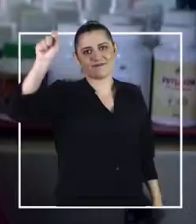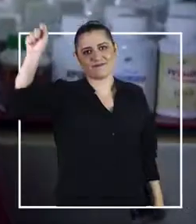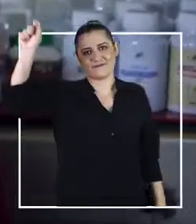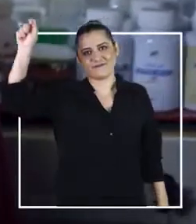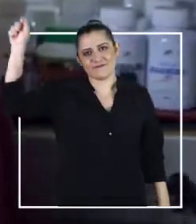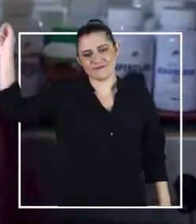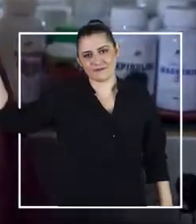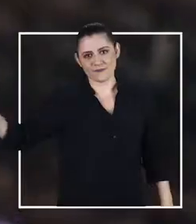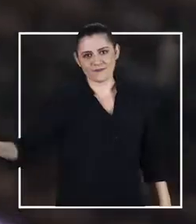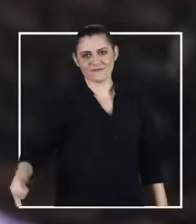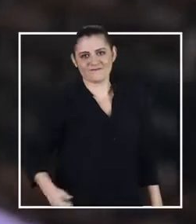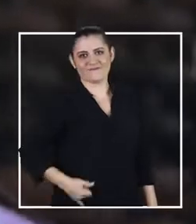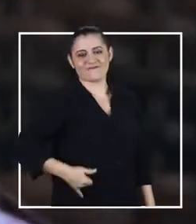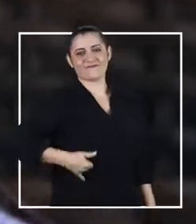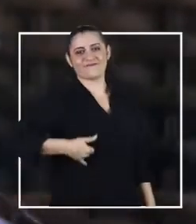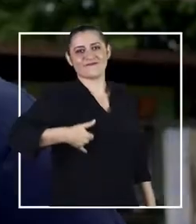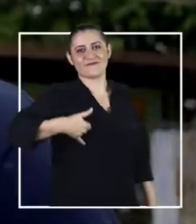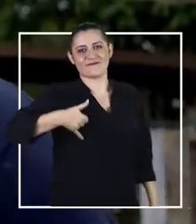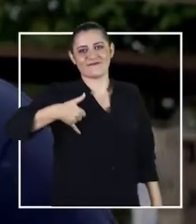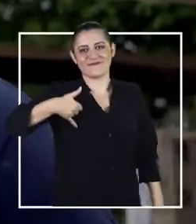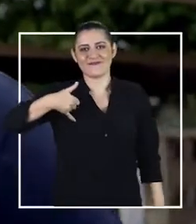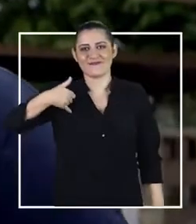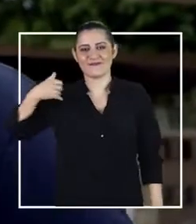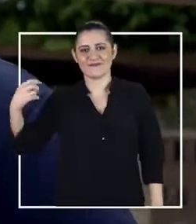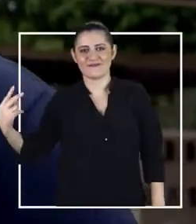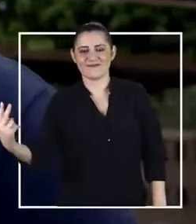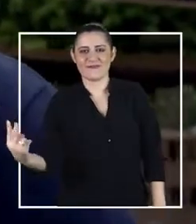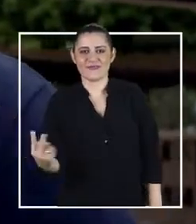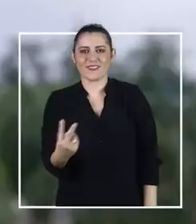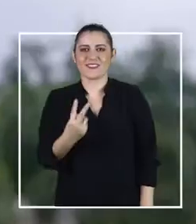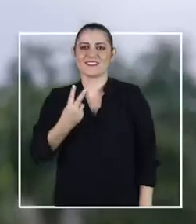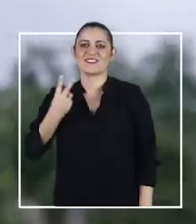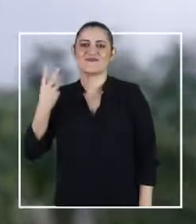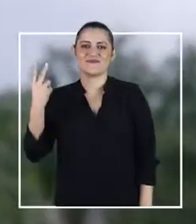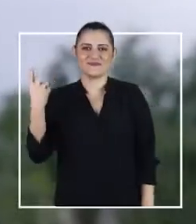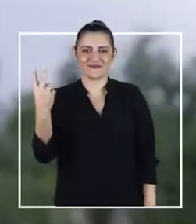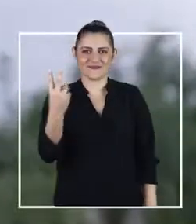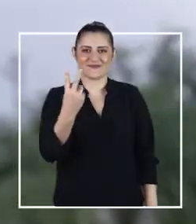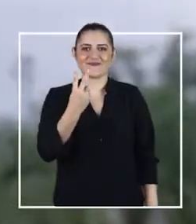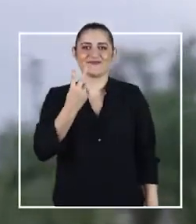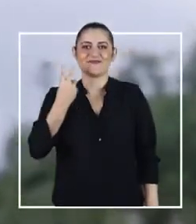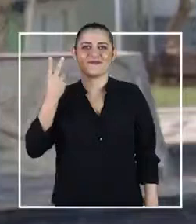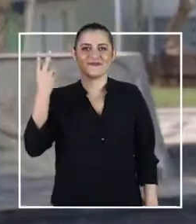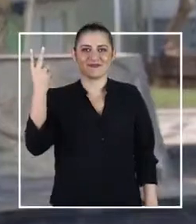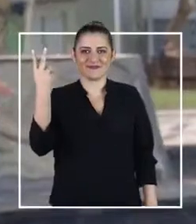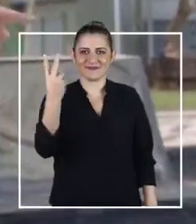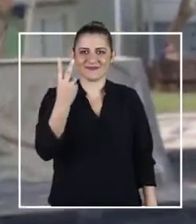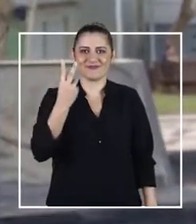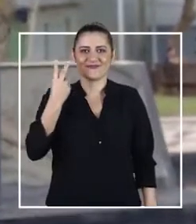de nobreza, constância e valor.